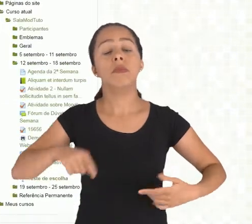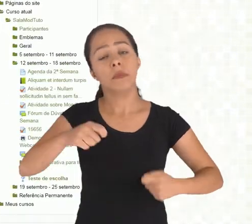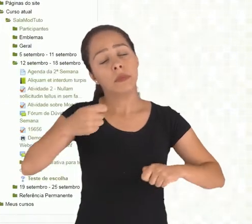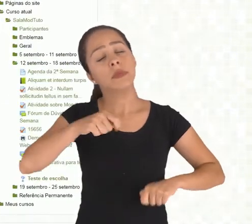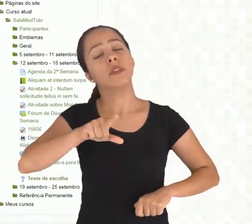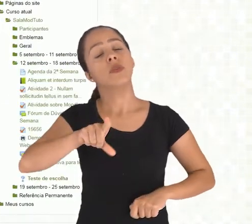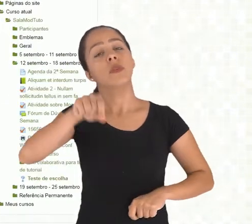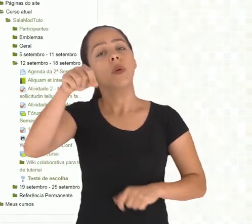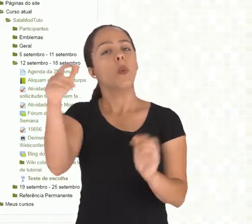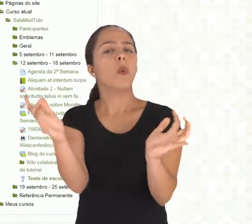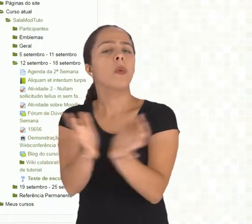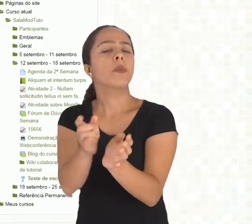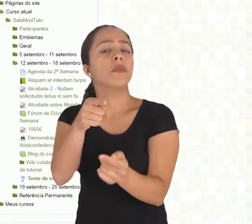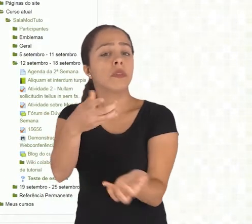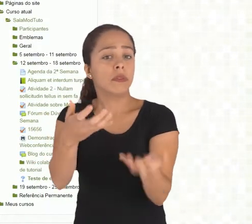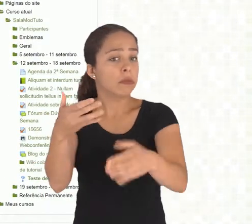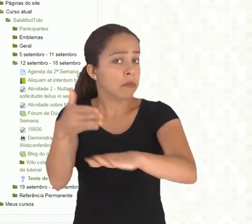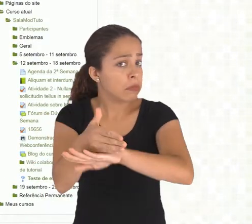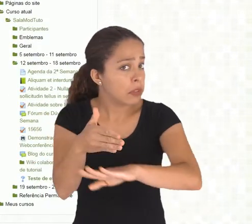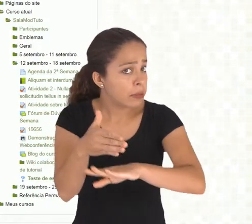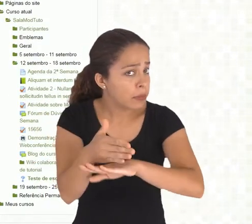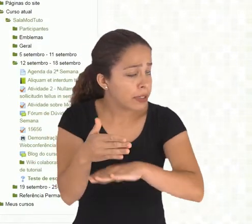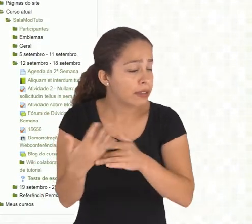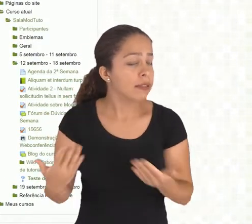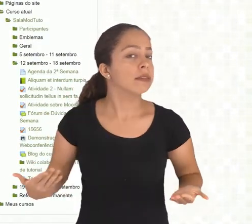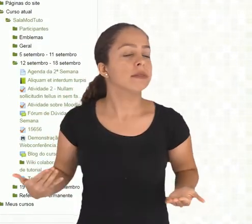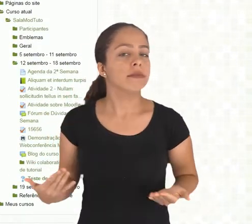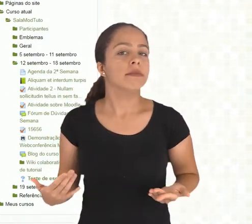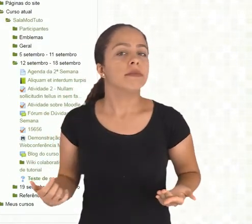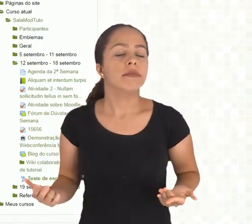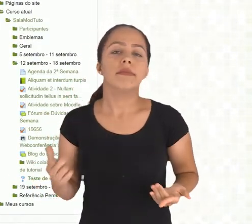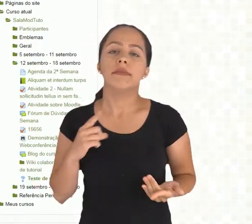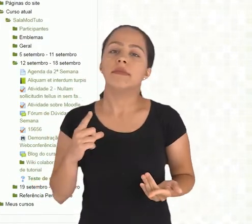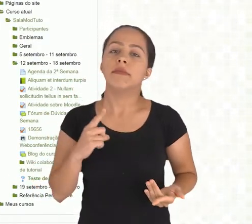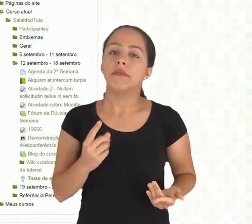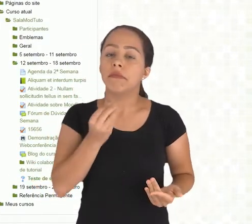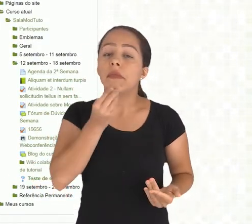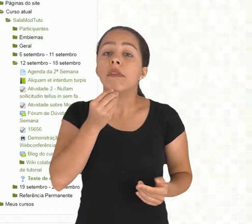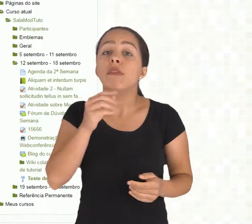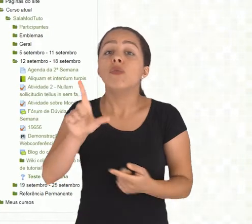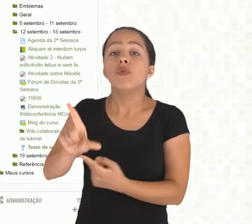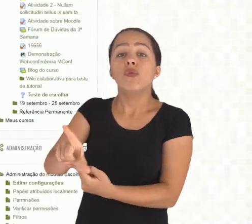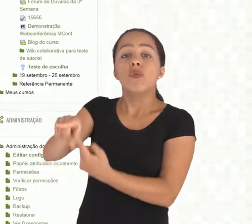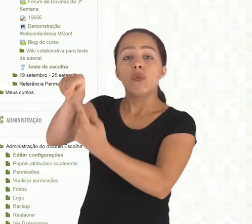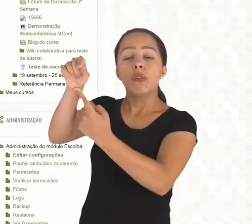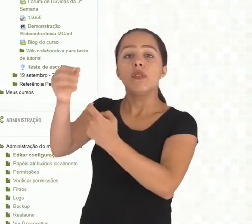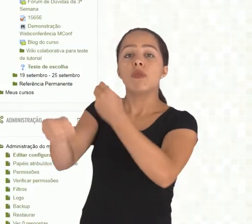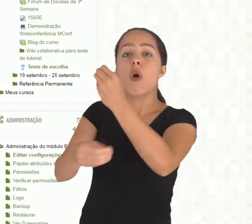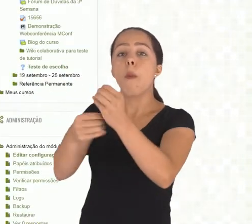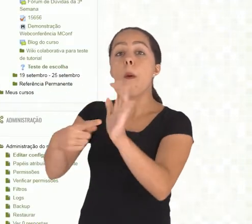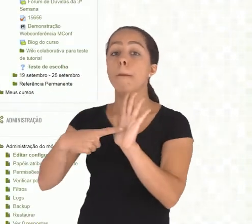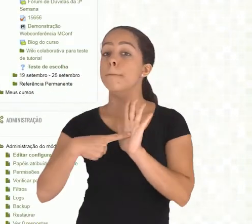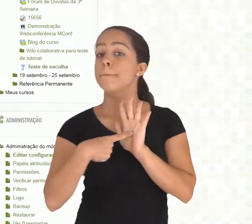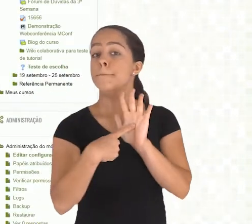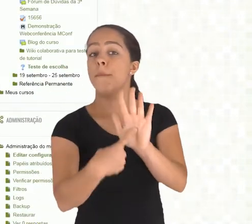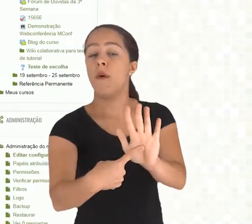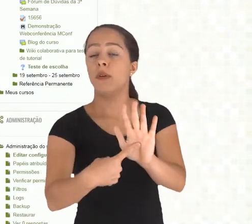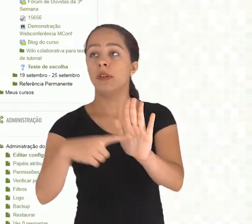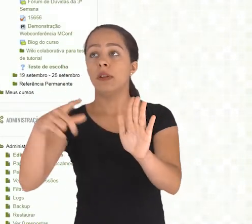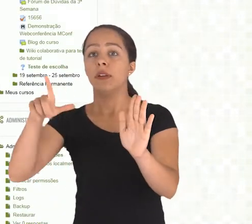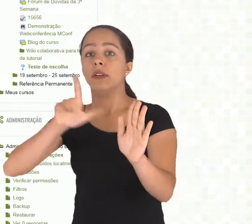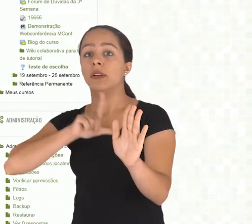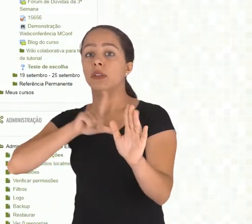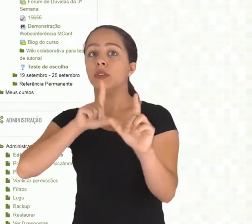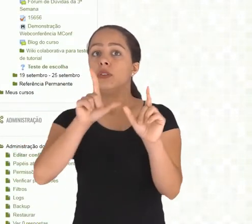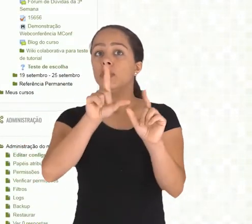E aí uma descrição, escolha abaixo o grupo do qual deseja participar, tudo mais, digamos que fosse uma escolha de grupo. Você tem a opção de